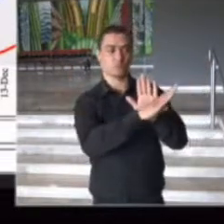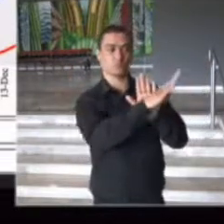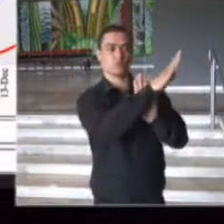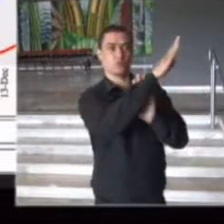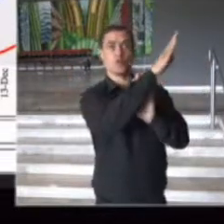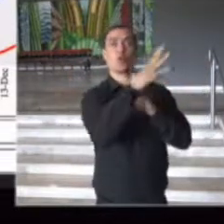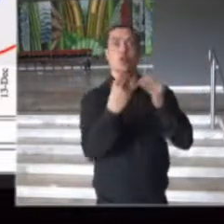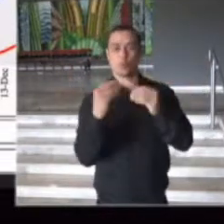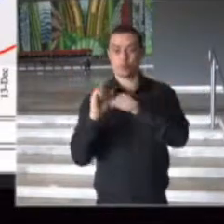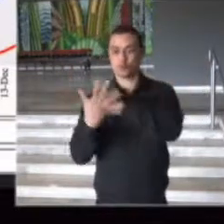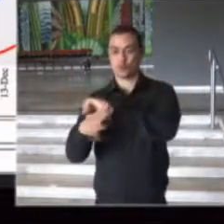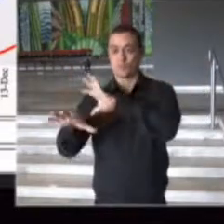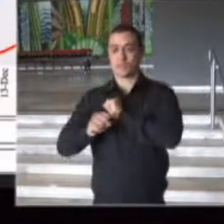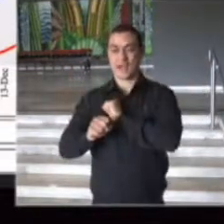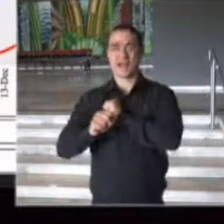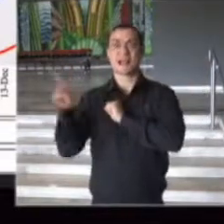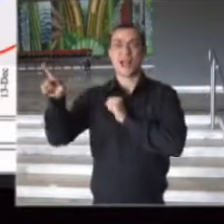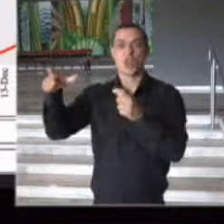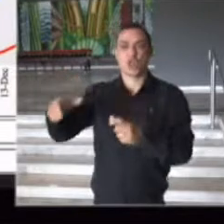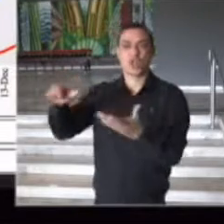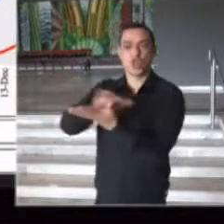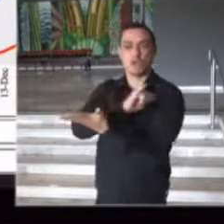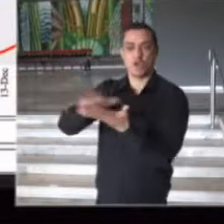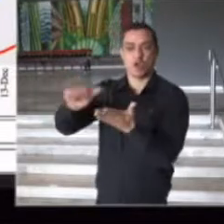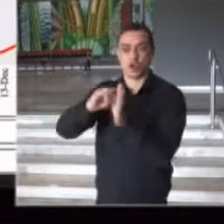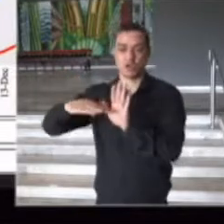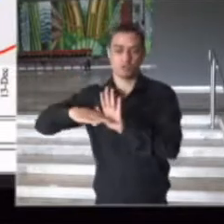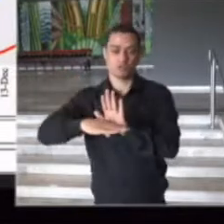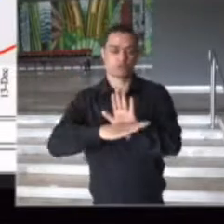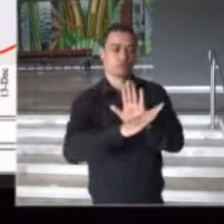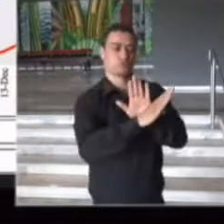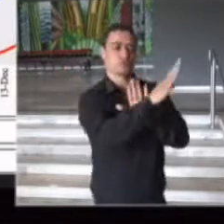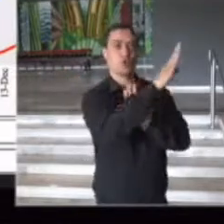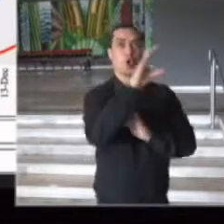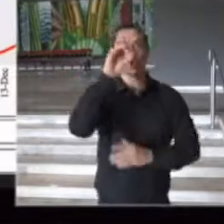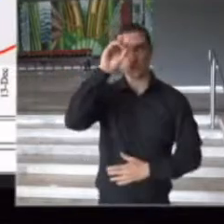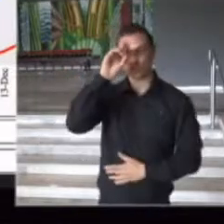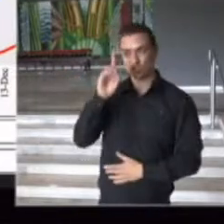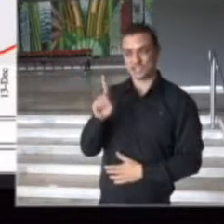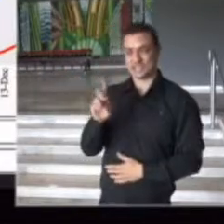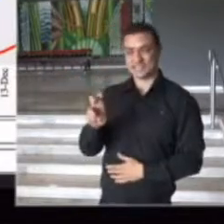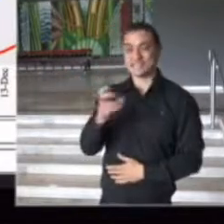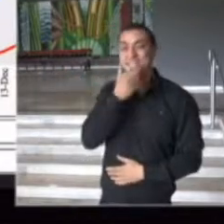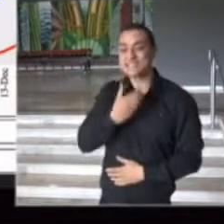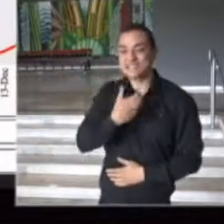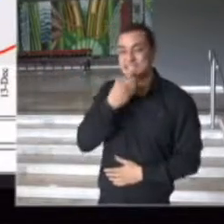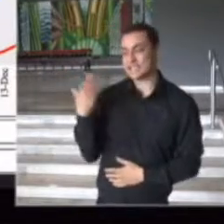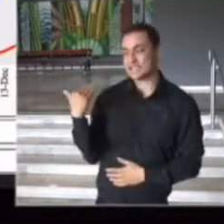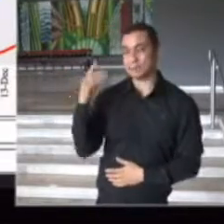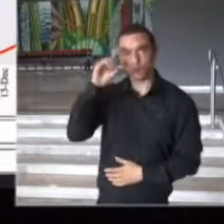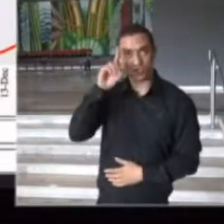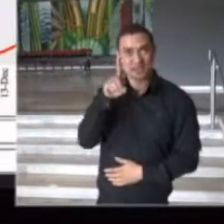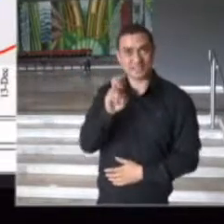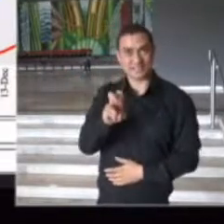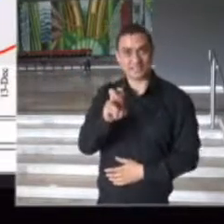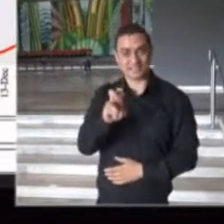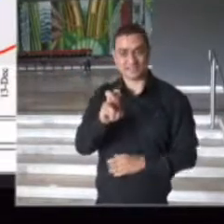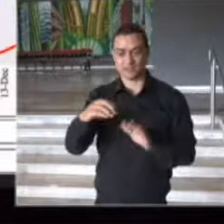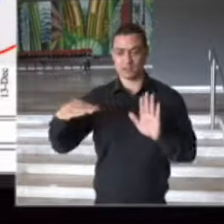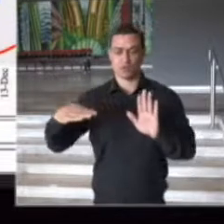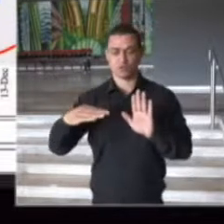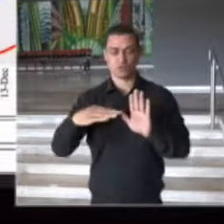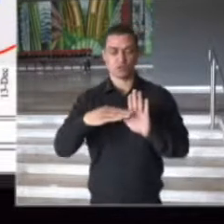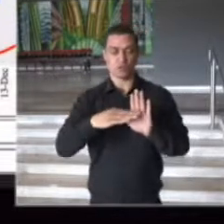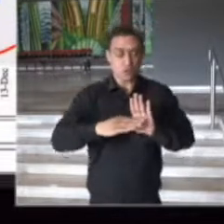Nova Iorque e vejam o acontece a partir do dia 15 de dezembro, uma aceleração,